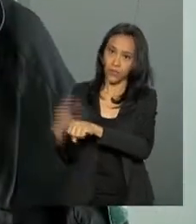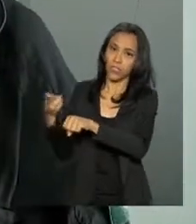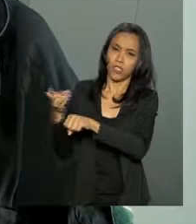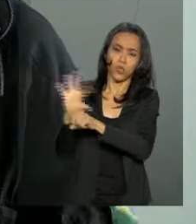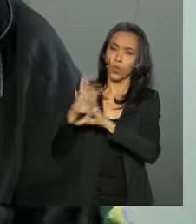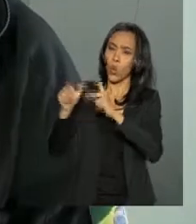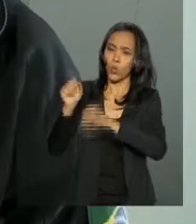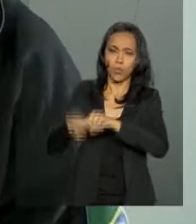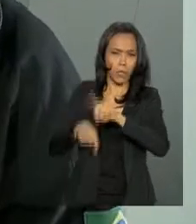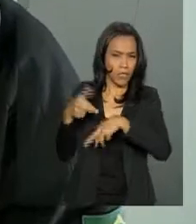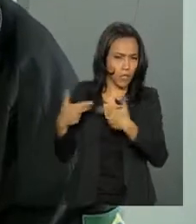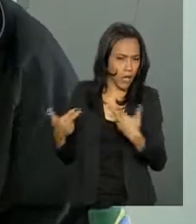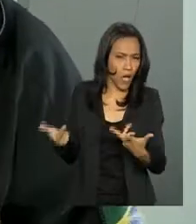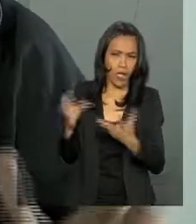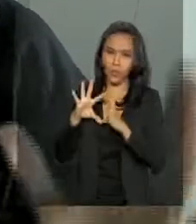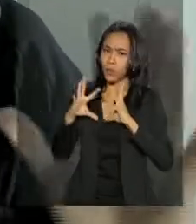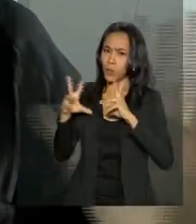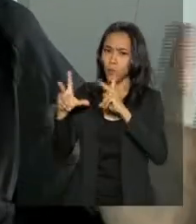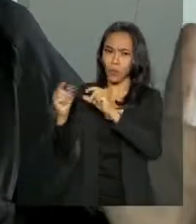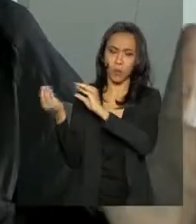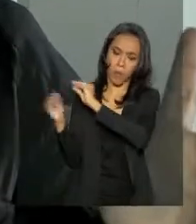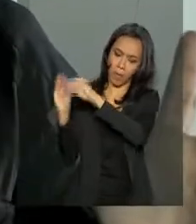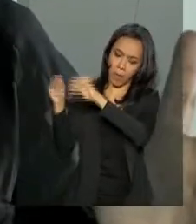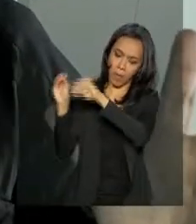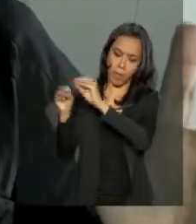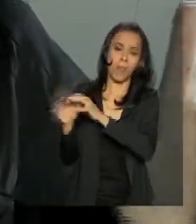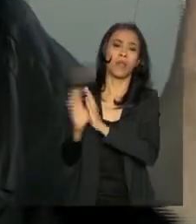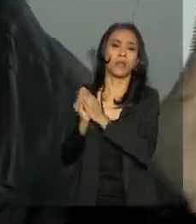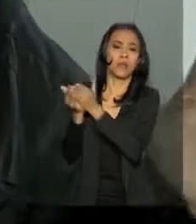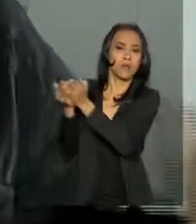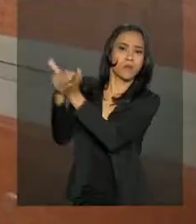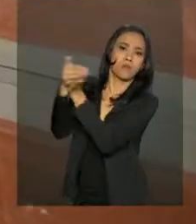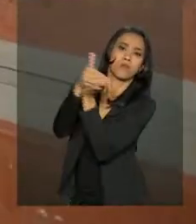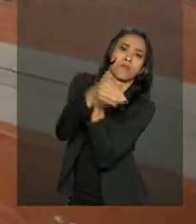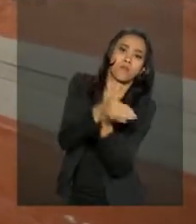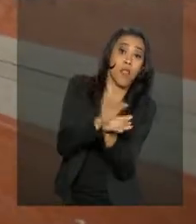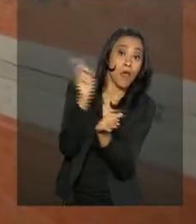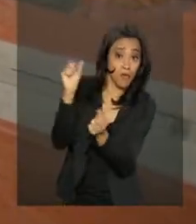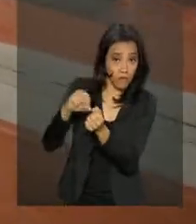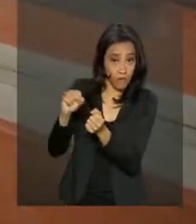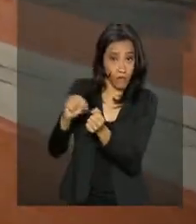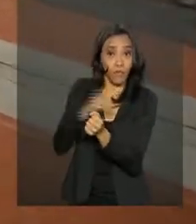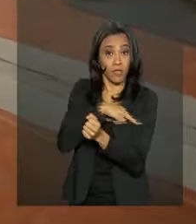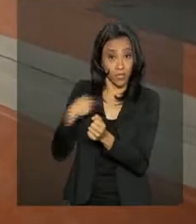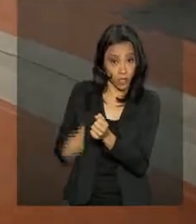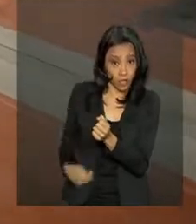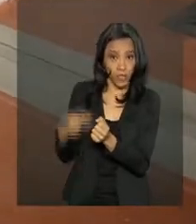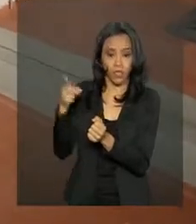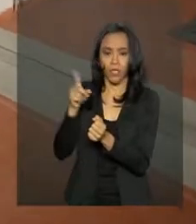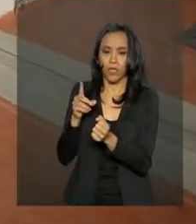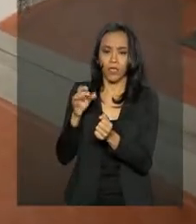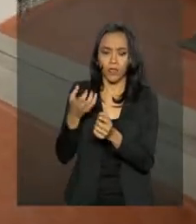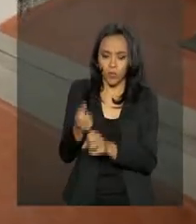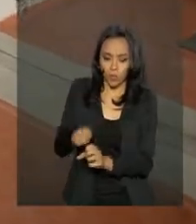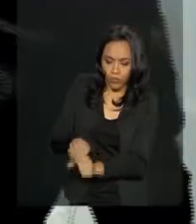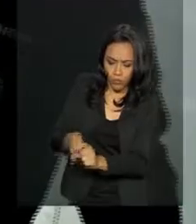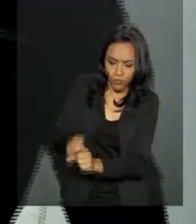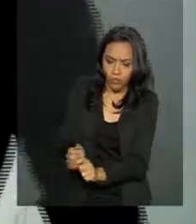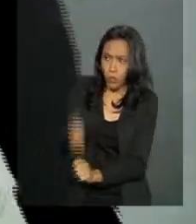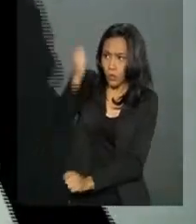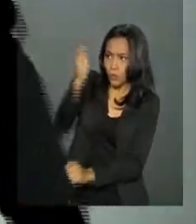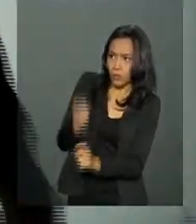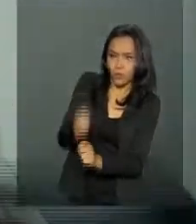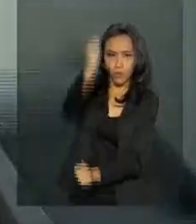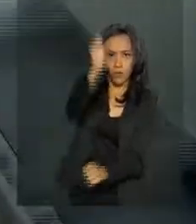módulos que a gente chama, são esses containers, que já vêm todos montados por dentro, são montados na China também. Toda a instalação dentro desses